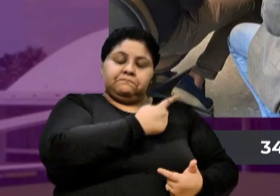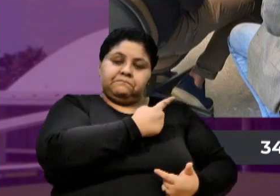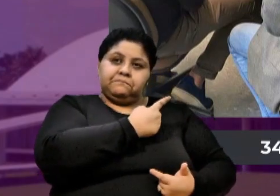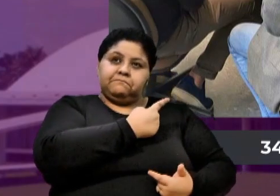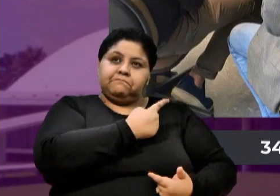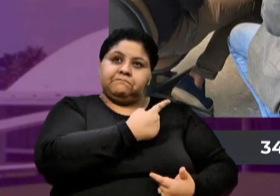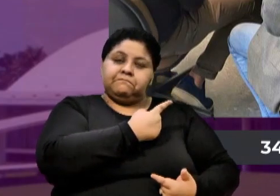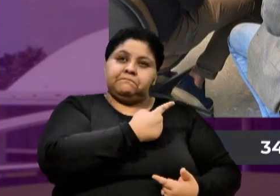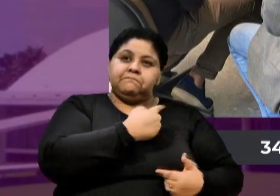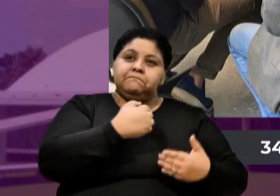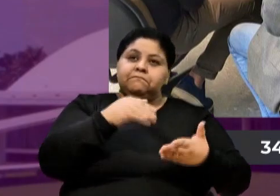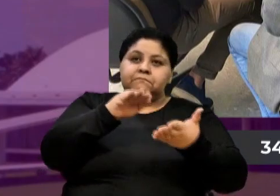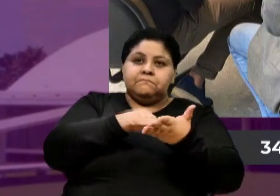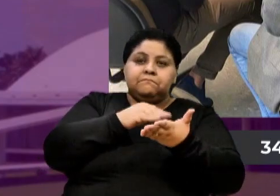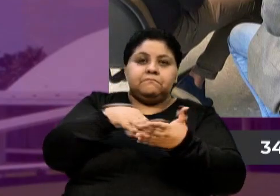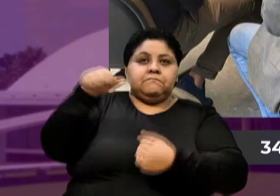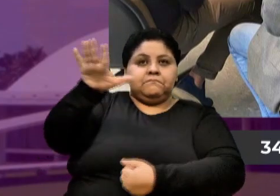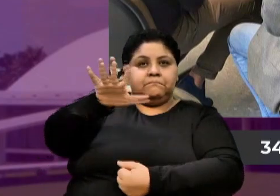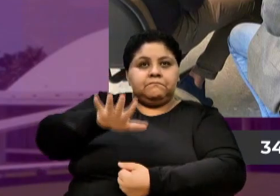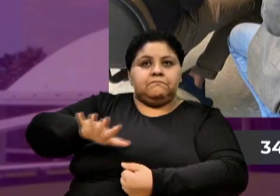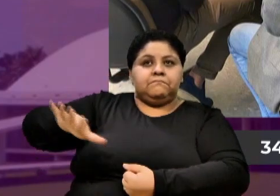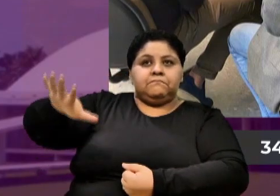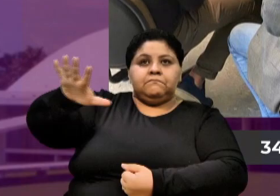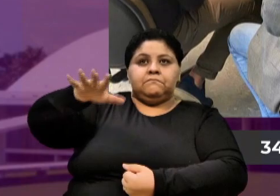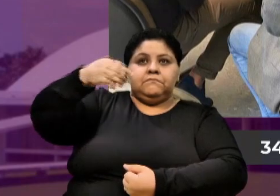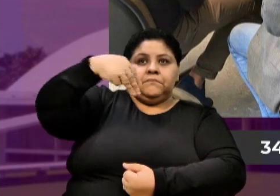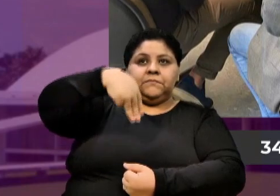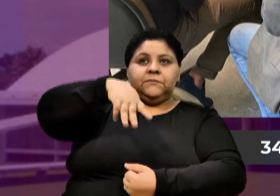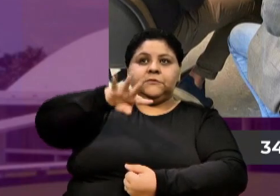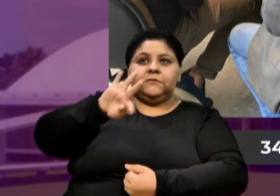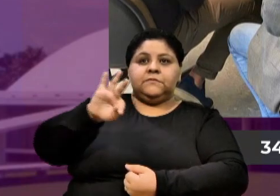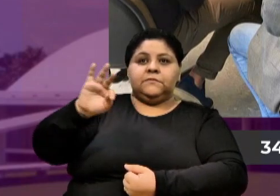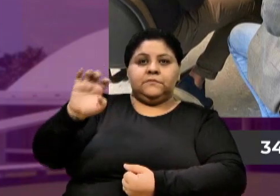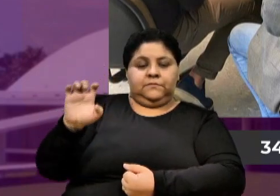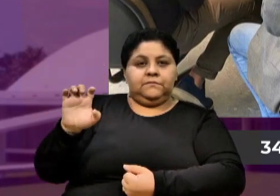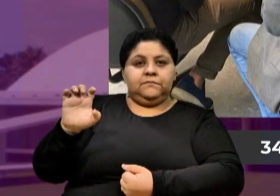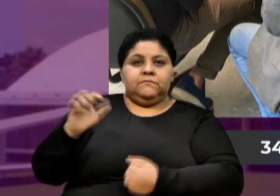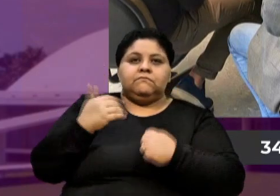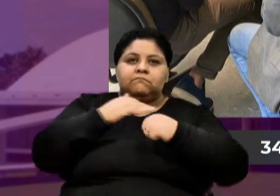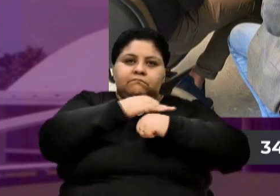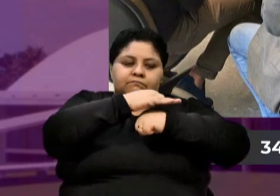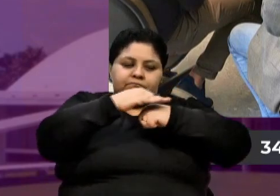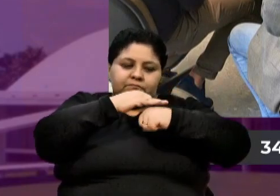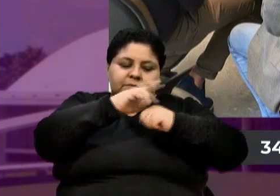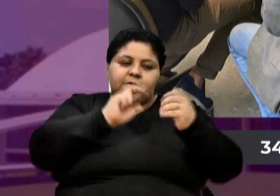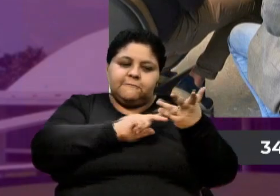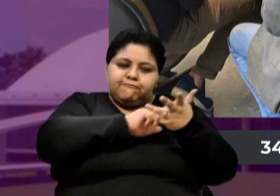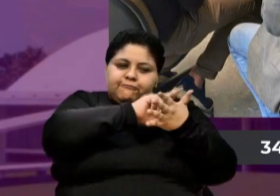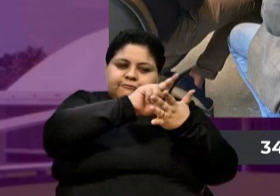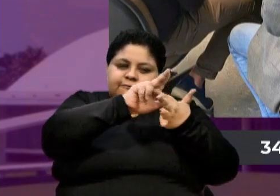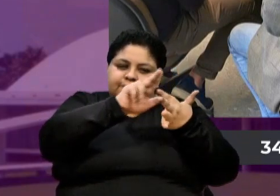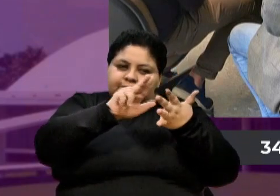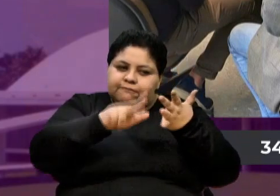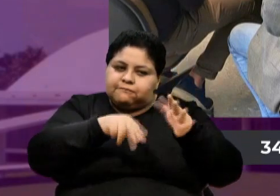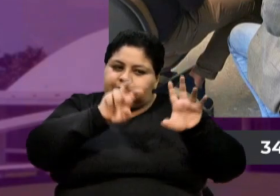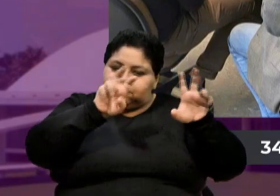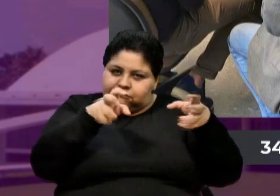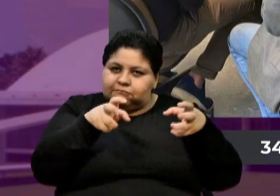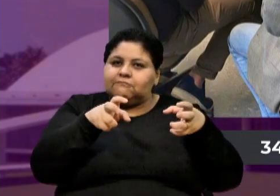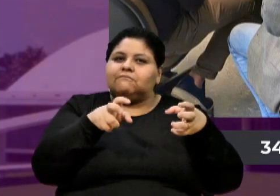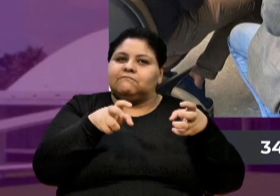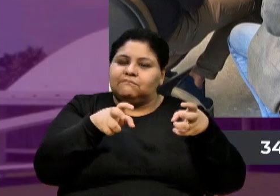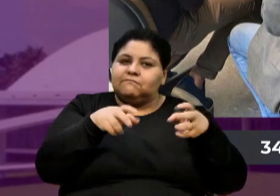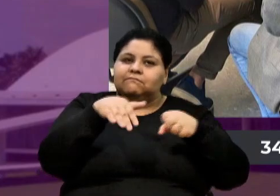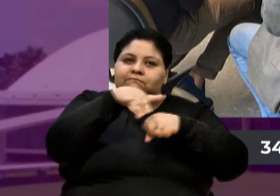do MTE. Conversamos vários assuntos, conversamos